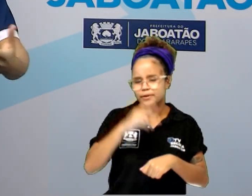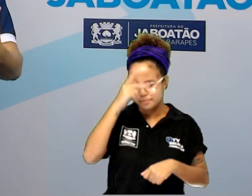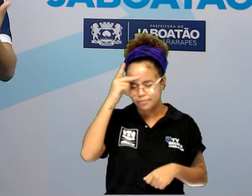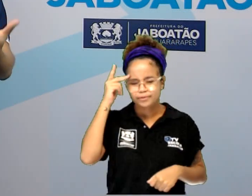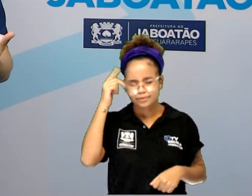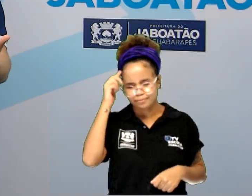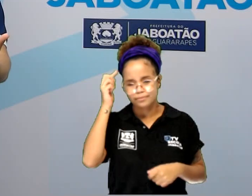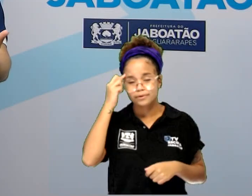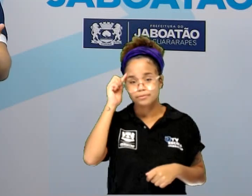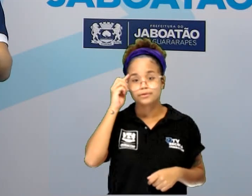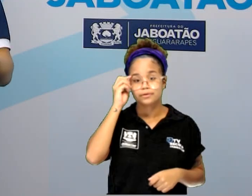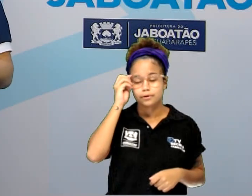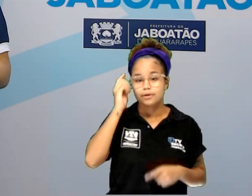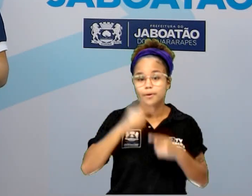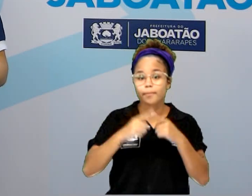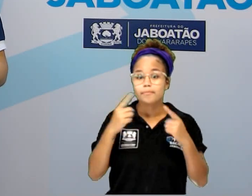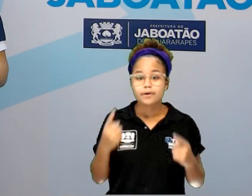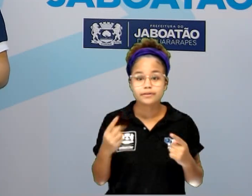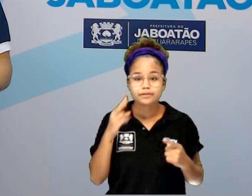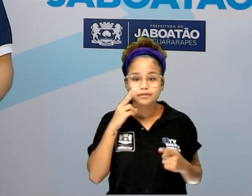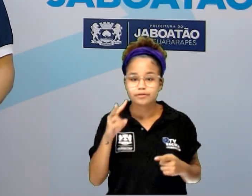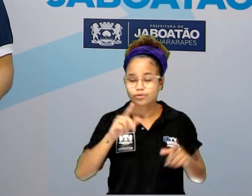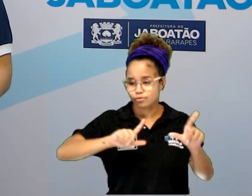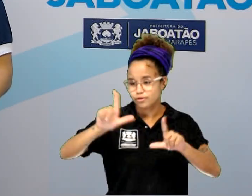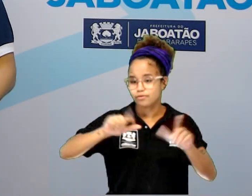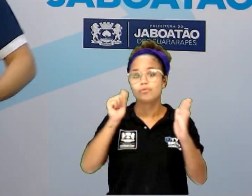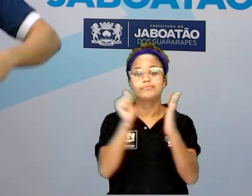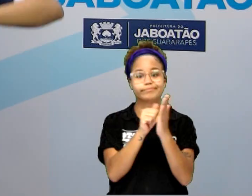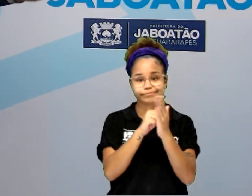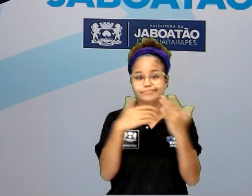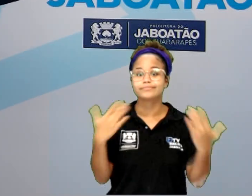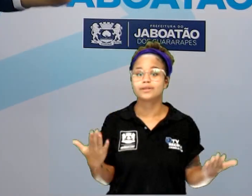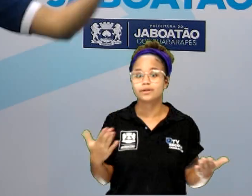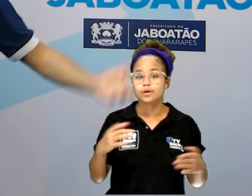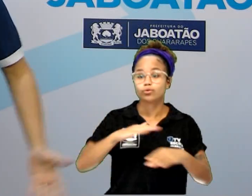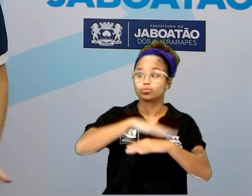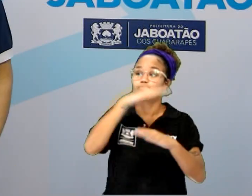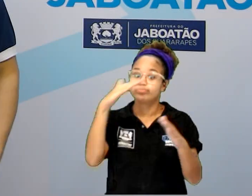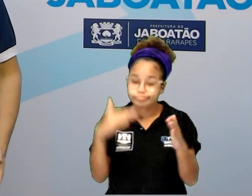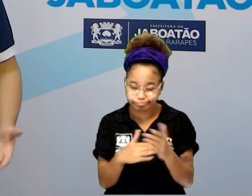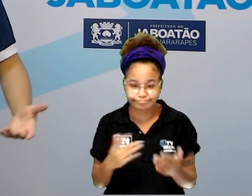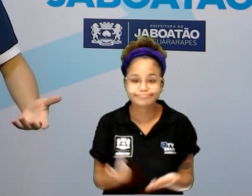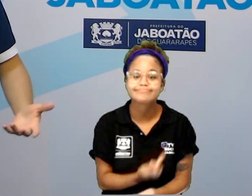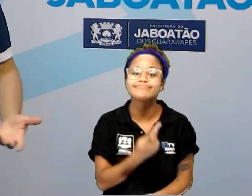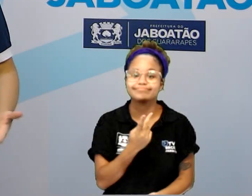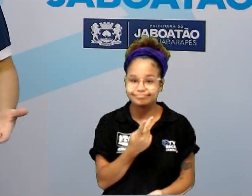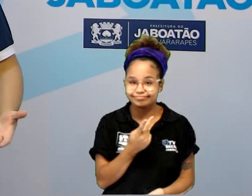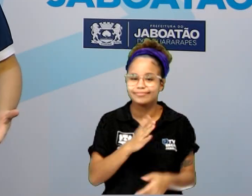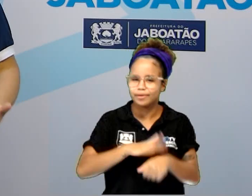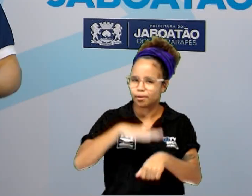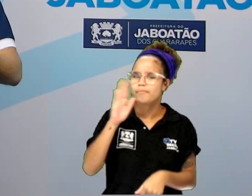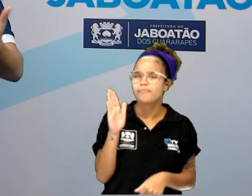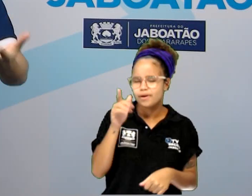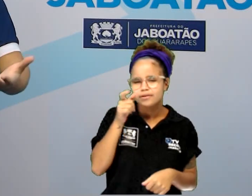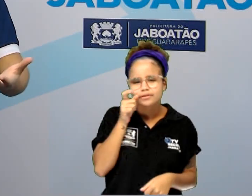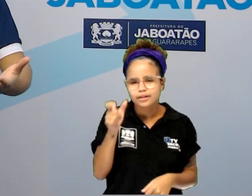e no final das contas, acaba que o homem da televisão é quem bate na porta depois de tudo que ele passou. Era muito mais interessante abrir a porta e dizer